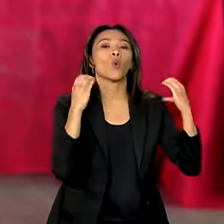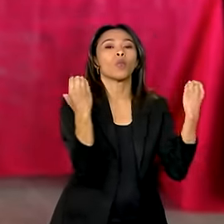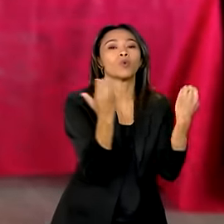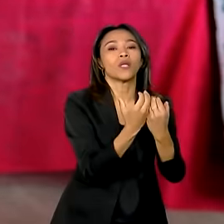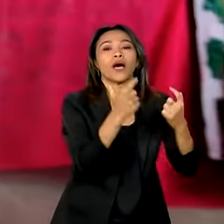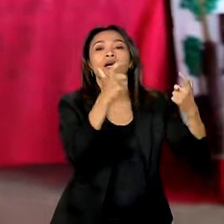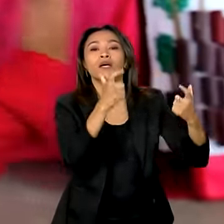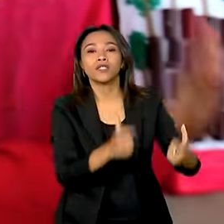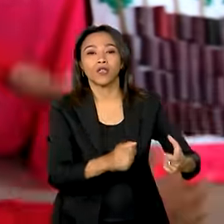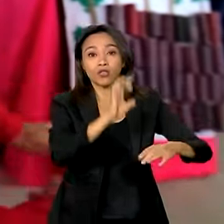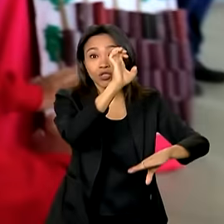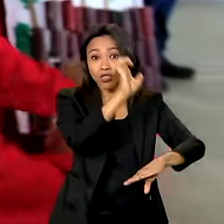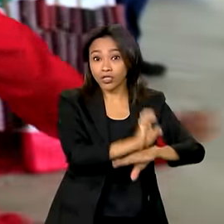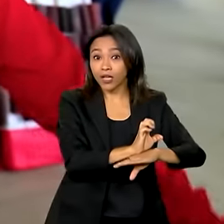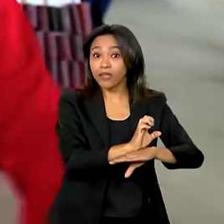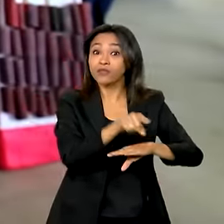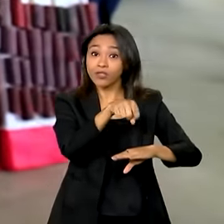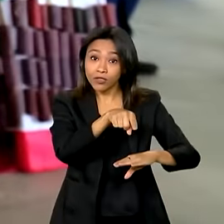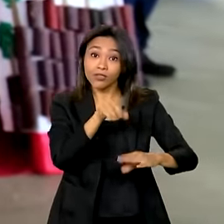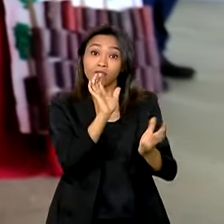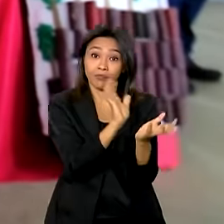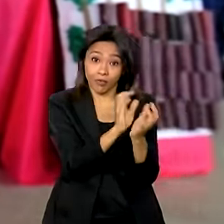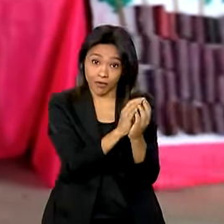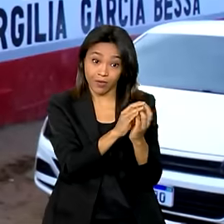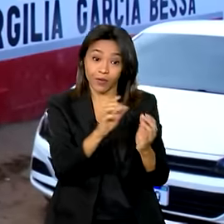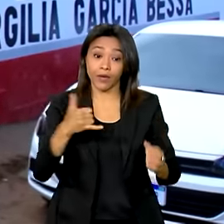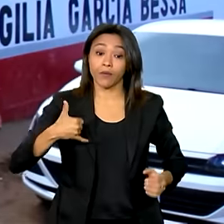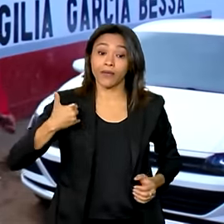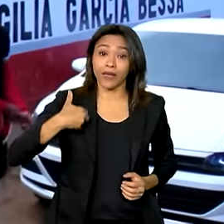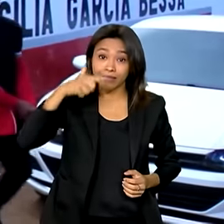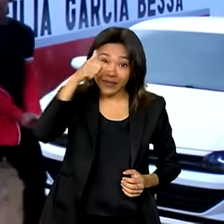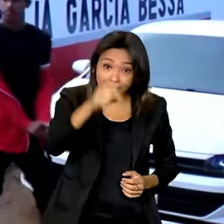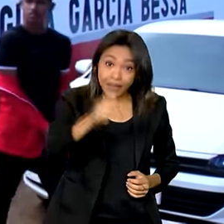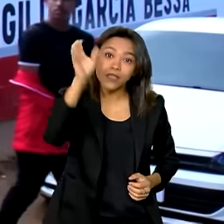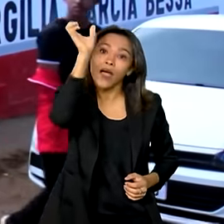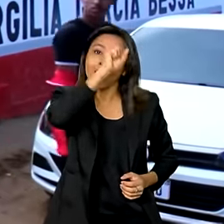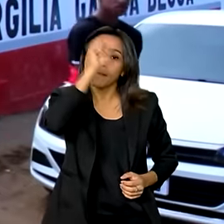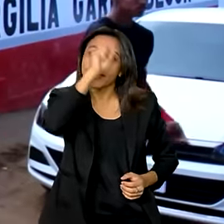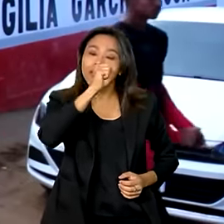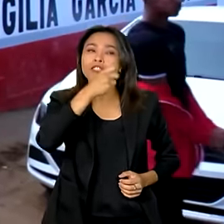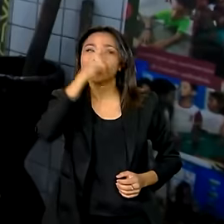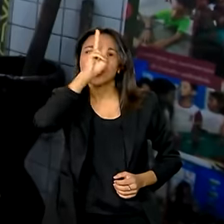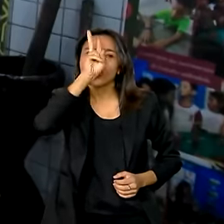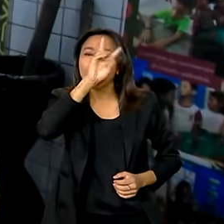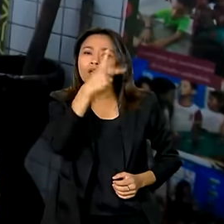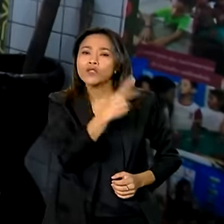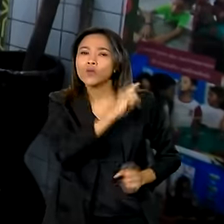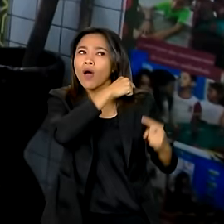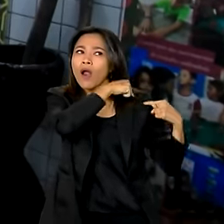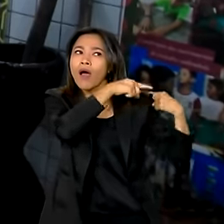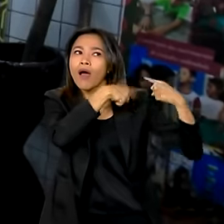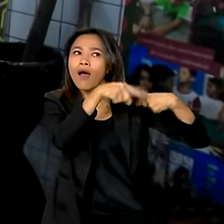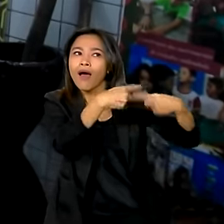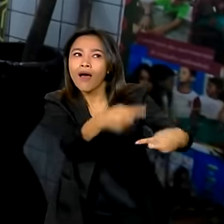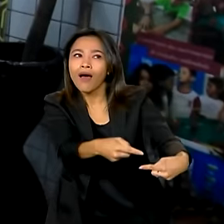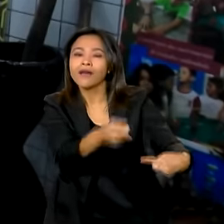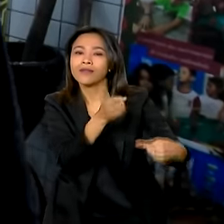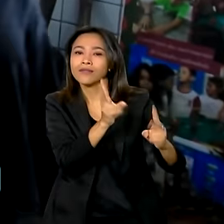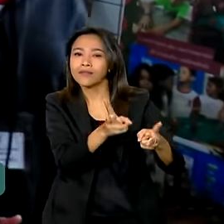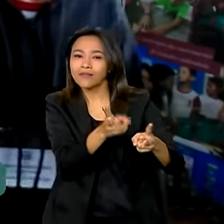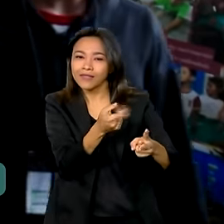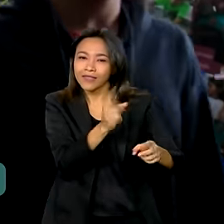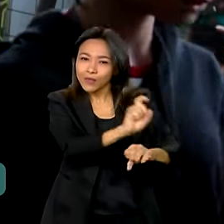município pernambucano de Garanhuns. Com 7 anos, aprende sobre sua origem e mantém os laços com seus antepassados